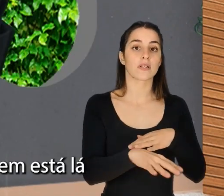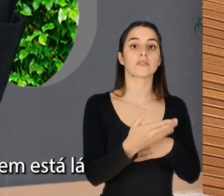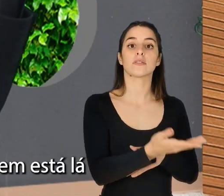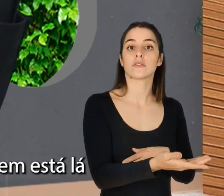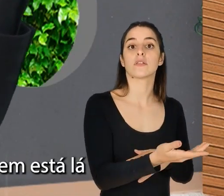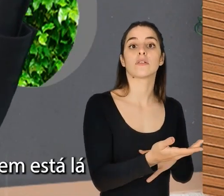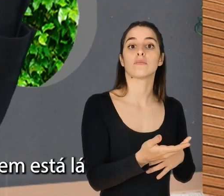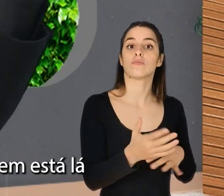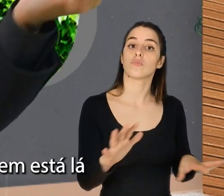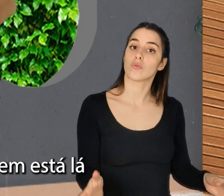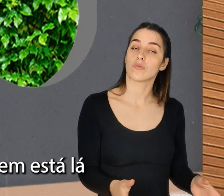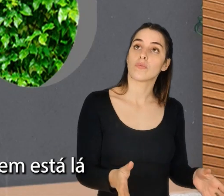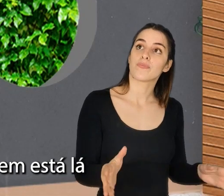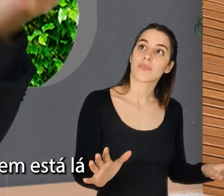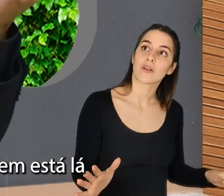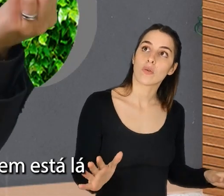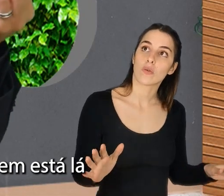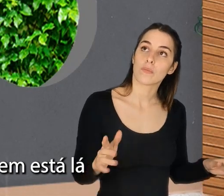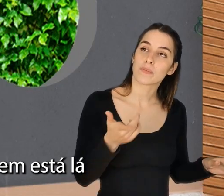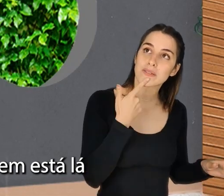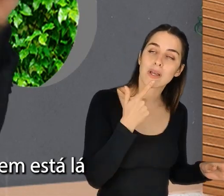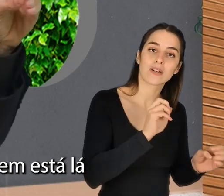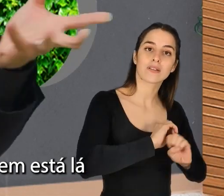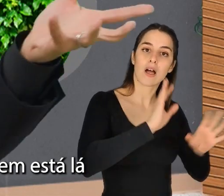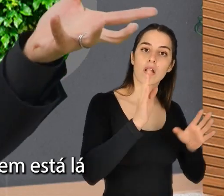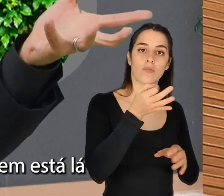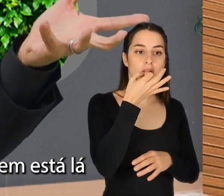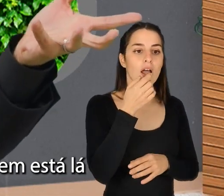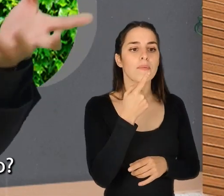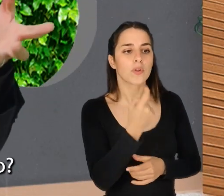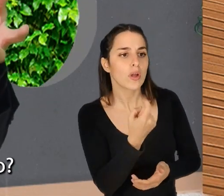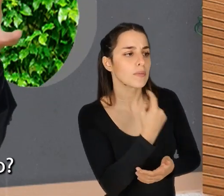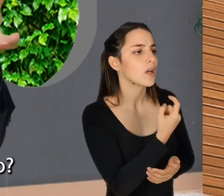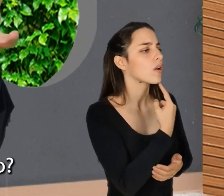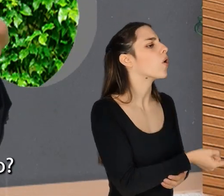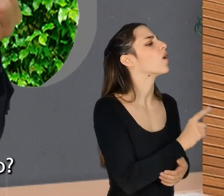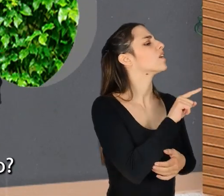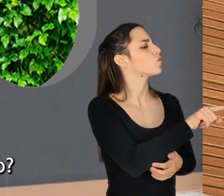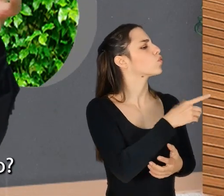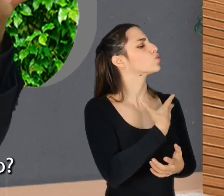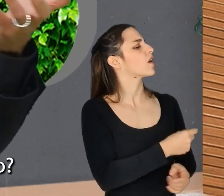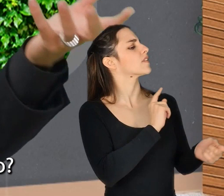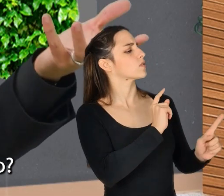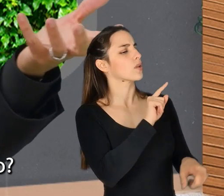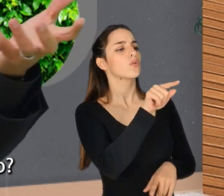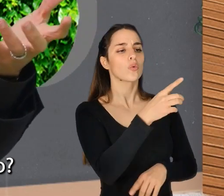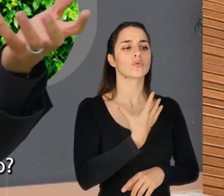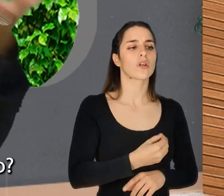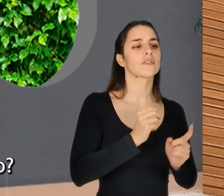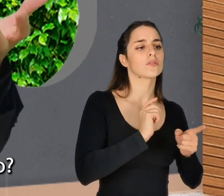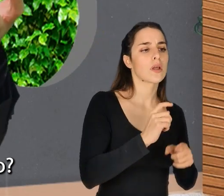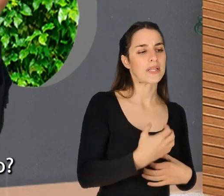um levantamento, falares com quem está lá e ver o que é que gostarias